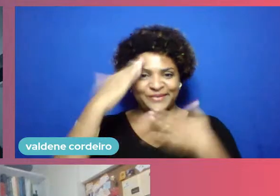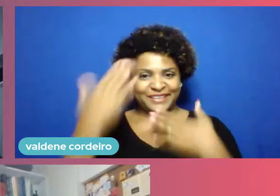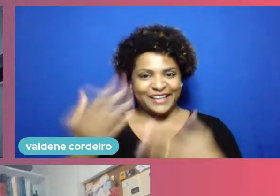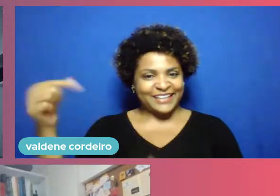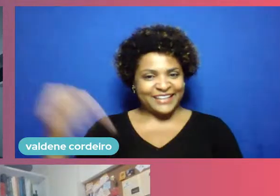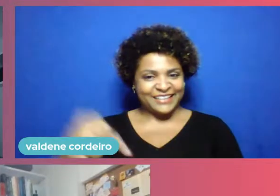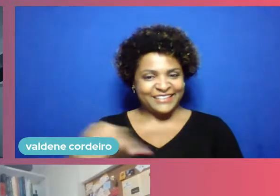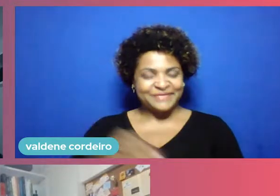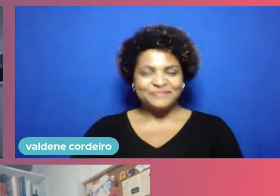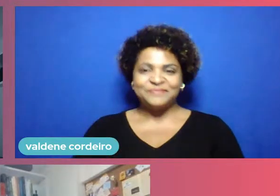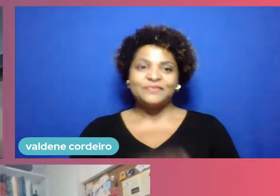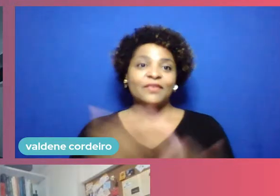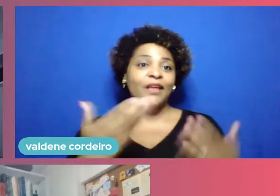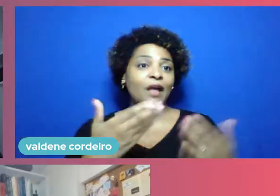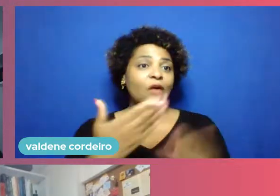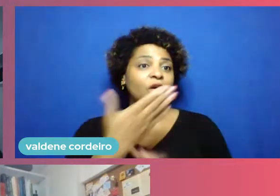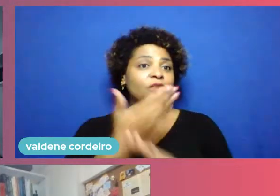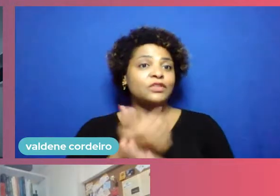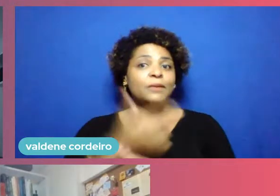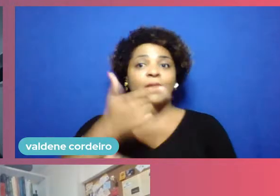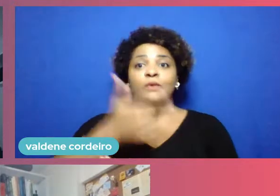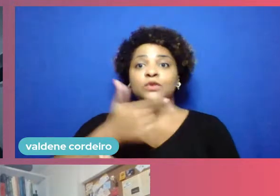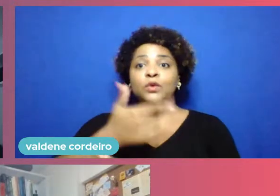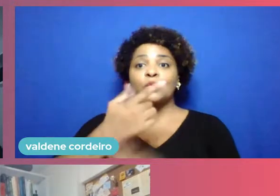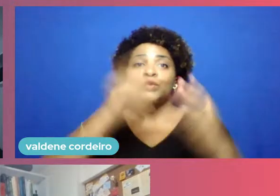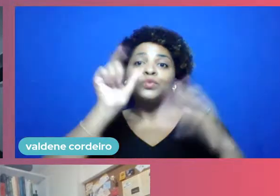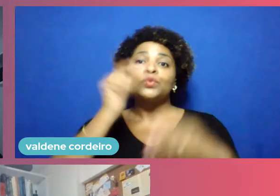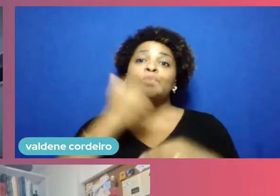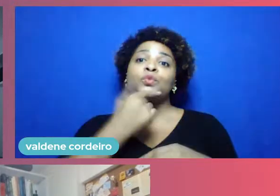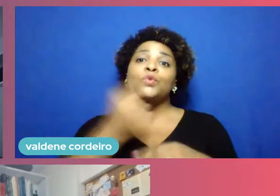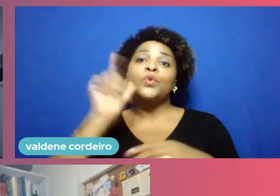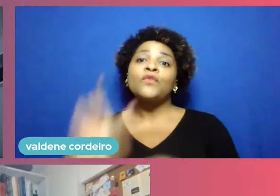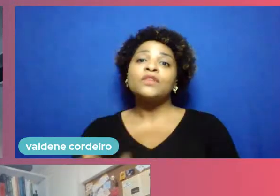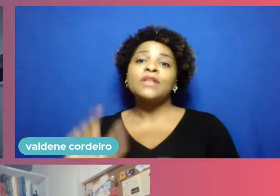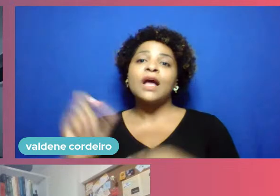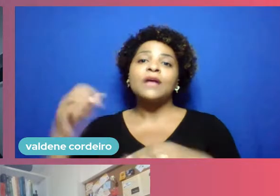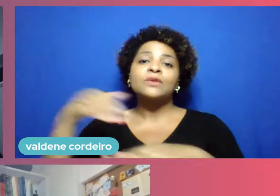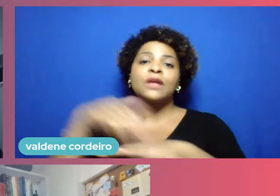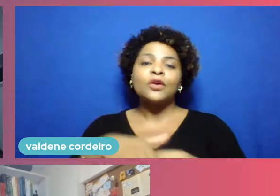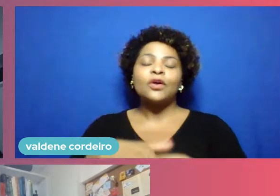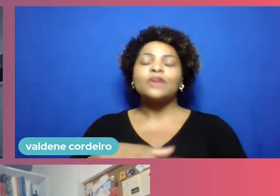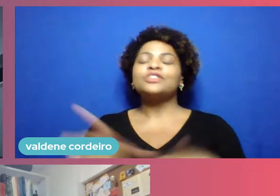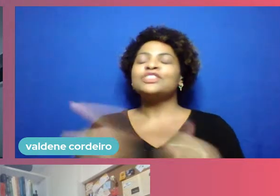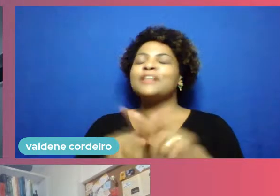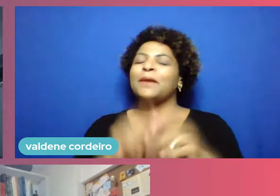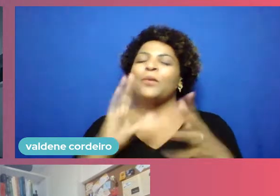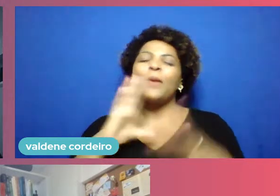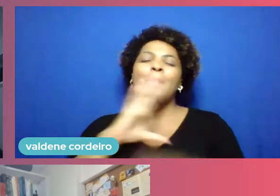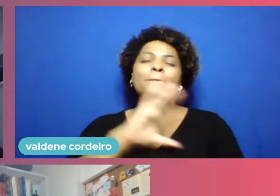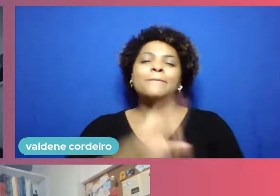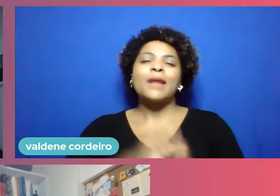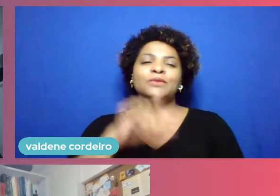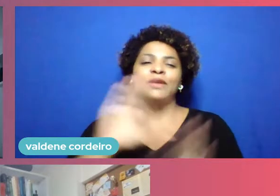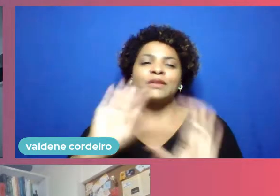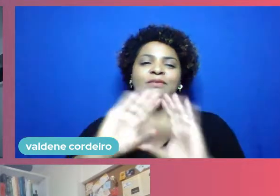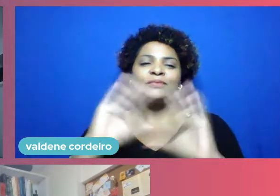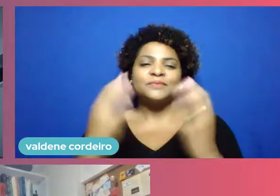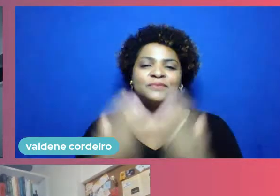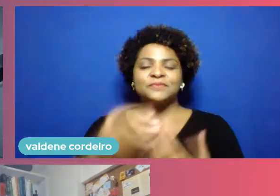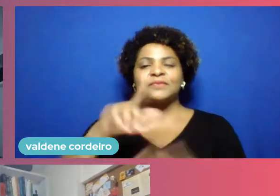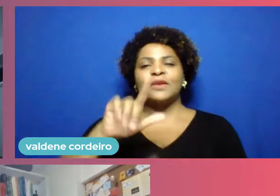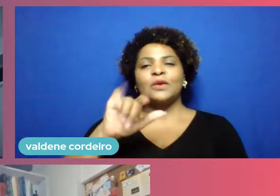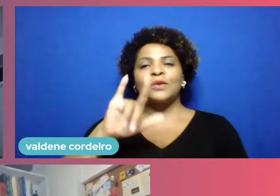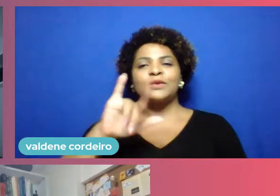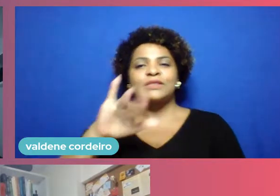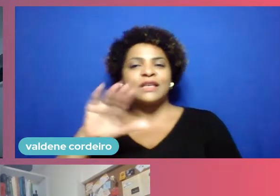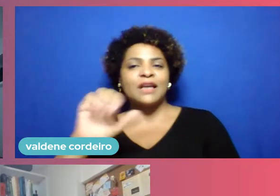convidado da noite, também o super querido do nosso ecossistema, Luciano Meira, despeço das apresentações,